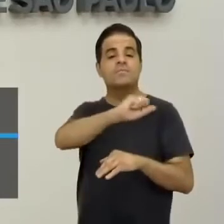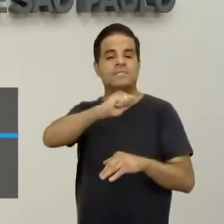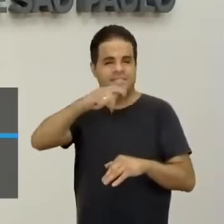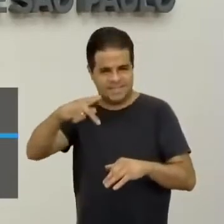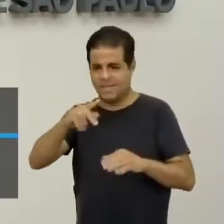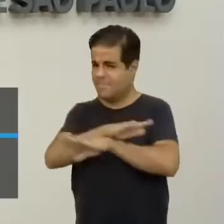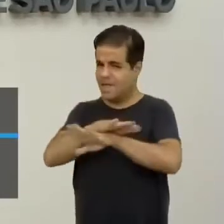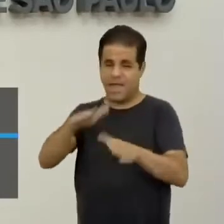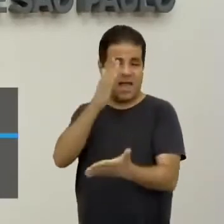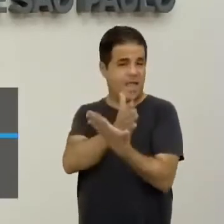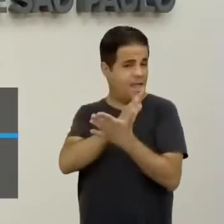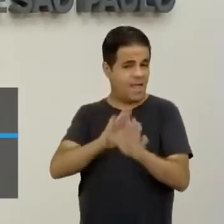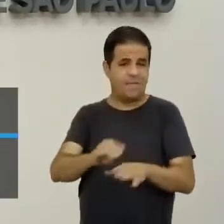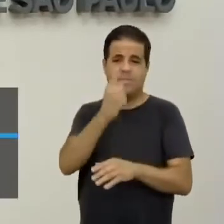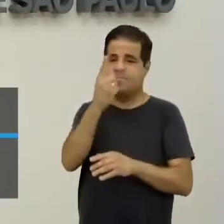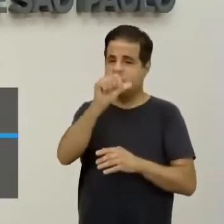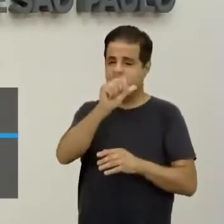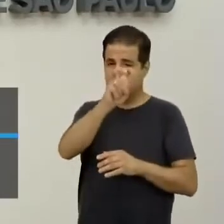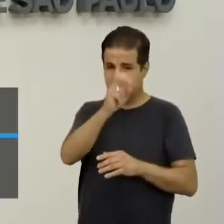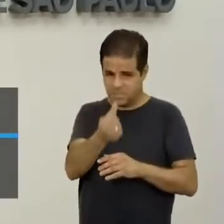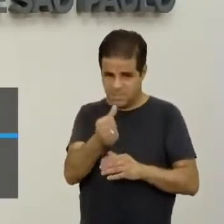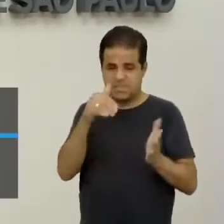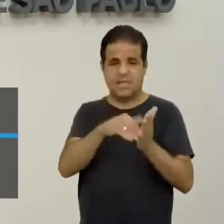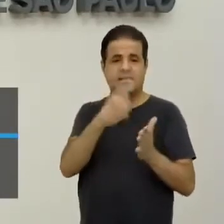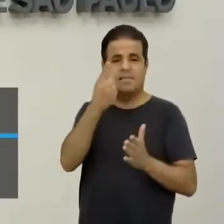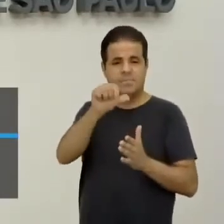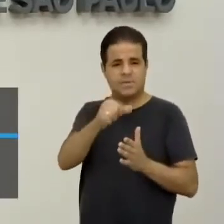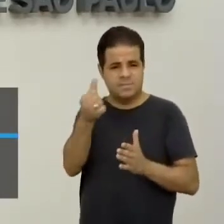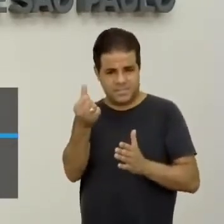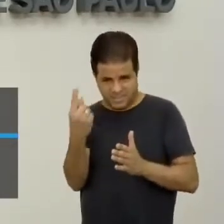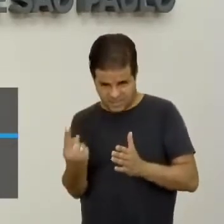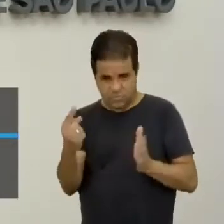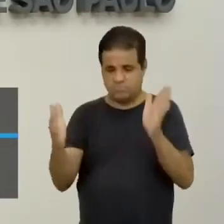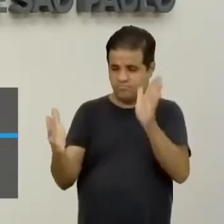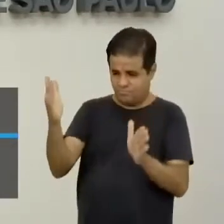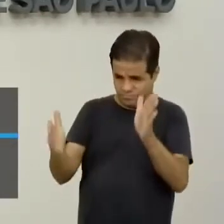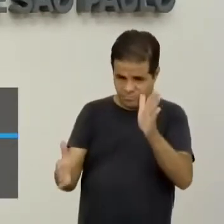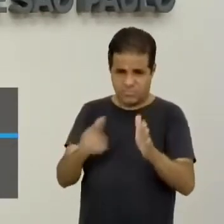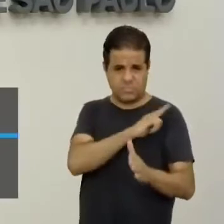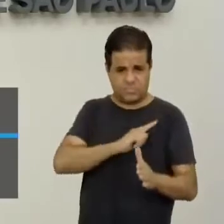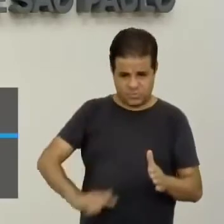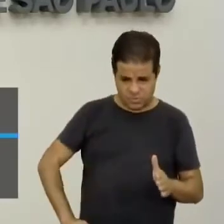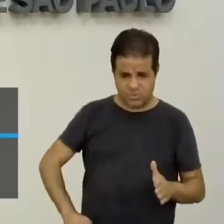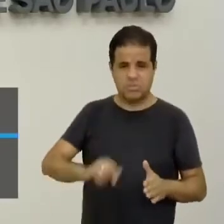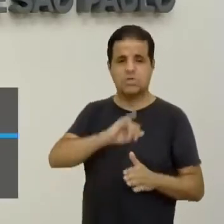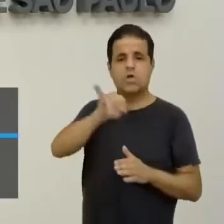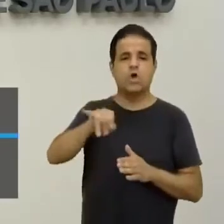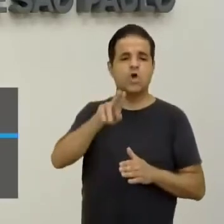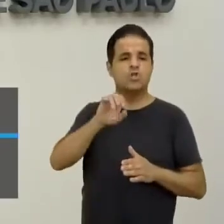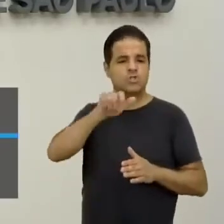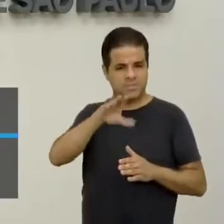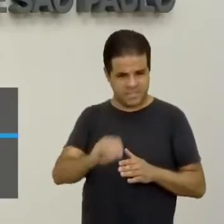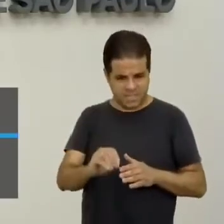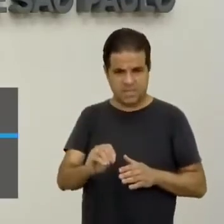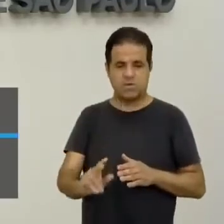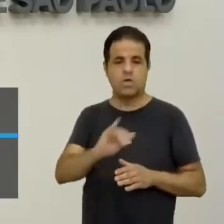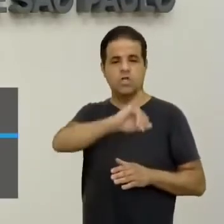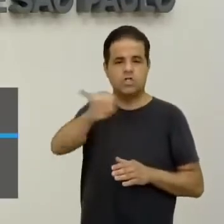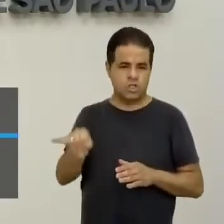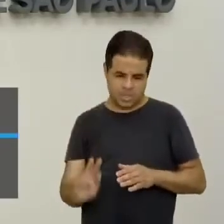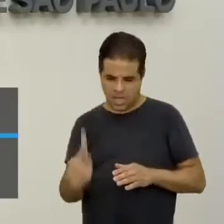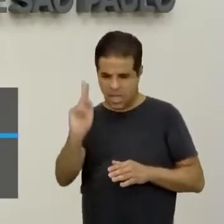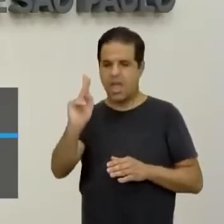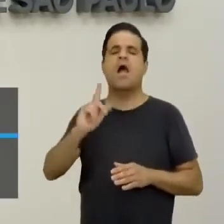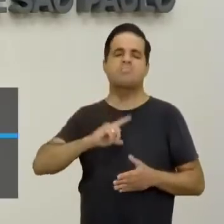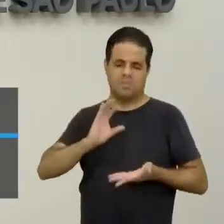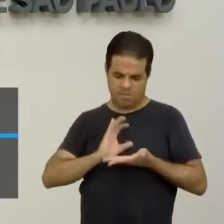nos anos de 56 a 61, que é o período do governo Juscelino Kubitschek, a gente tem um grande